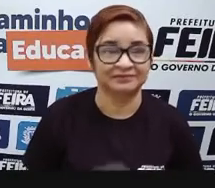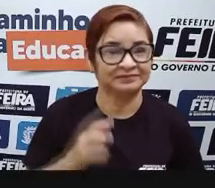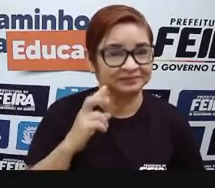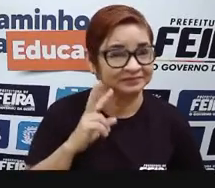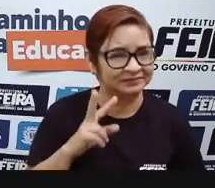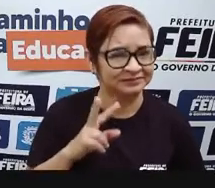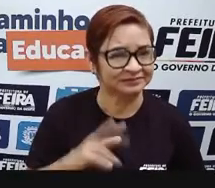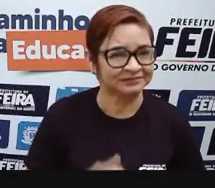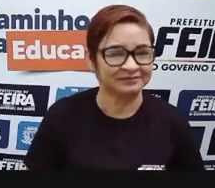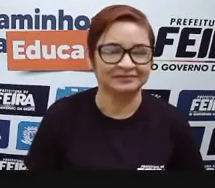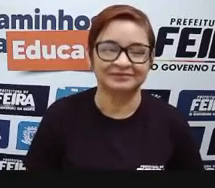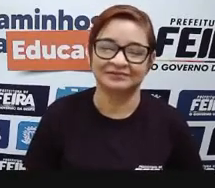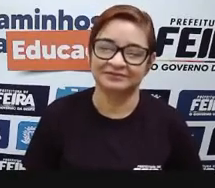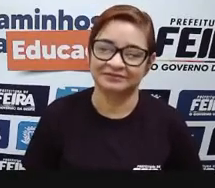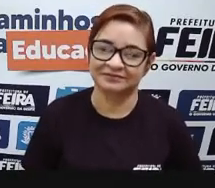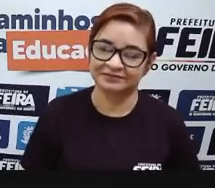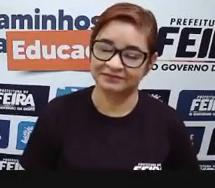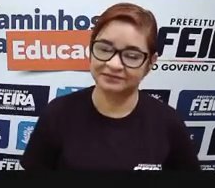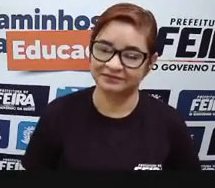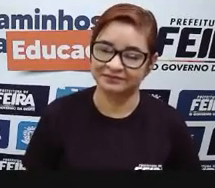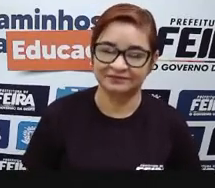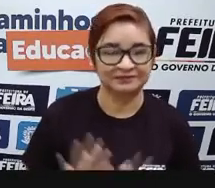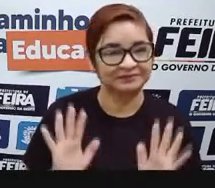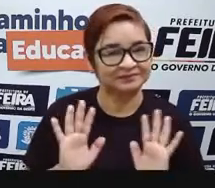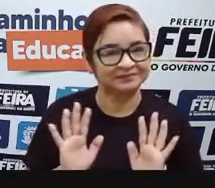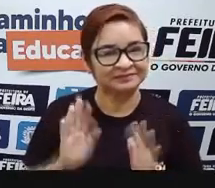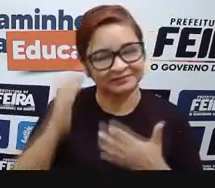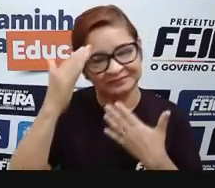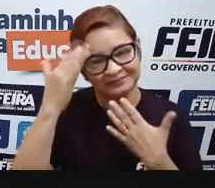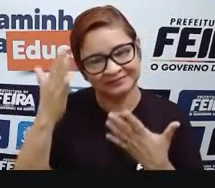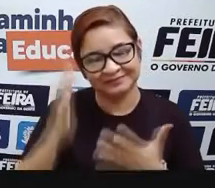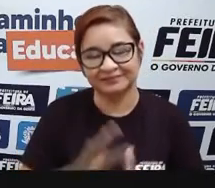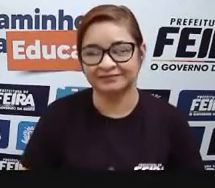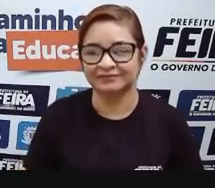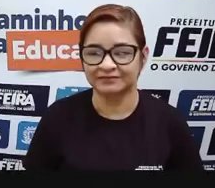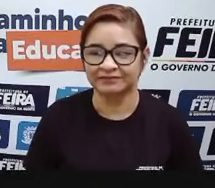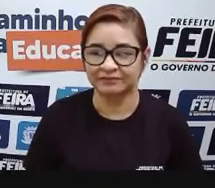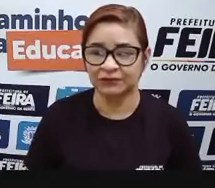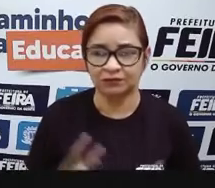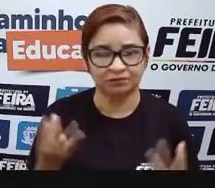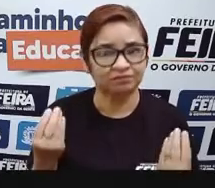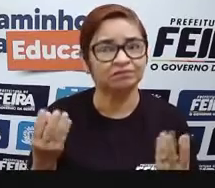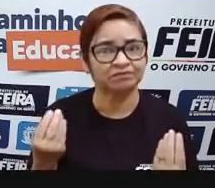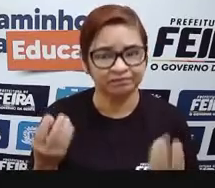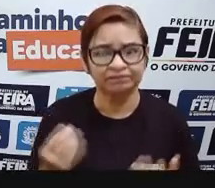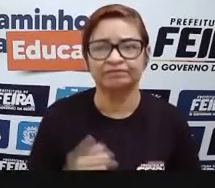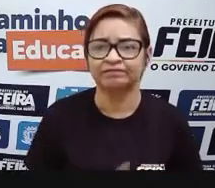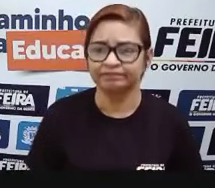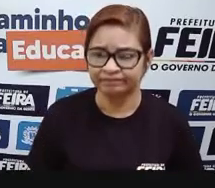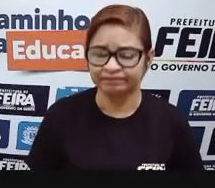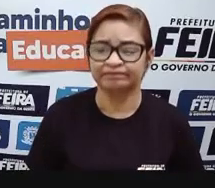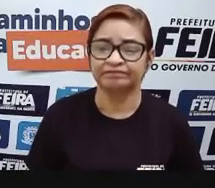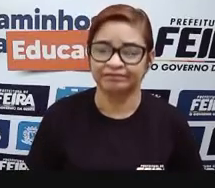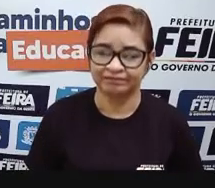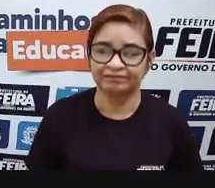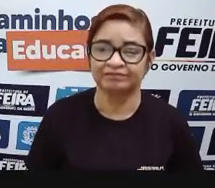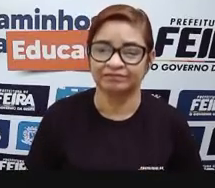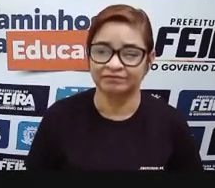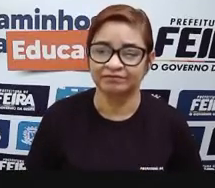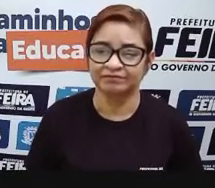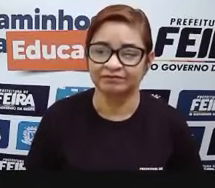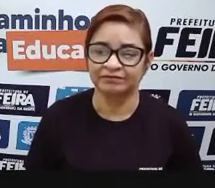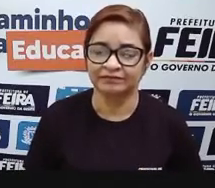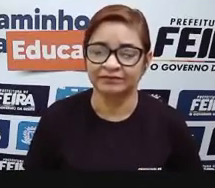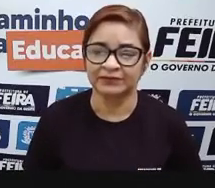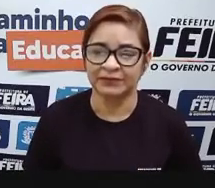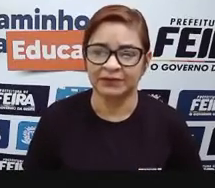Interessante, hein? Denilson, boa sorte pra você, irmão. Também, obrigado. Ok, tem quantas aí? Tem um bocado aí, né? É, eu vendo aqui 150